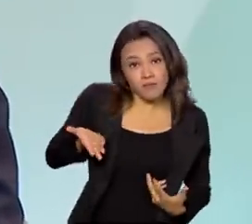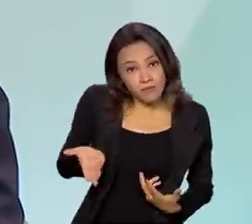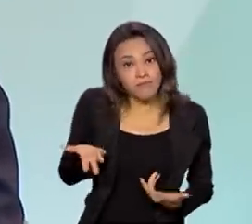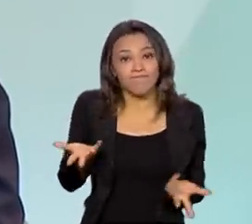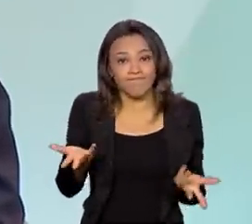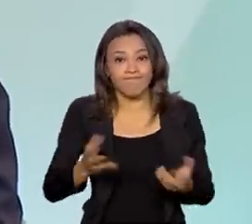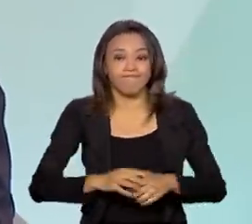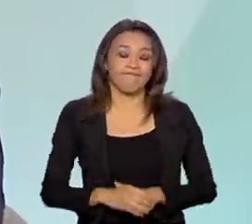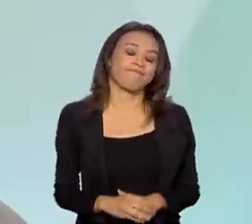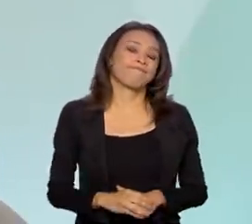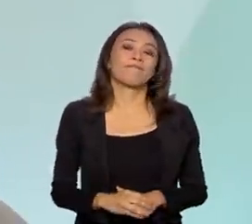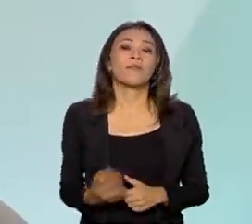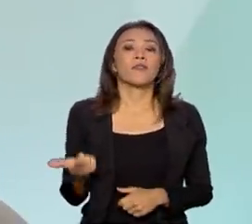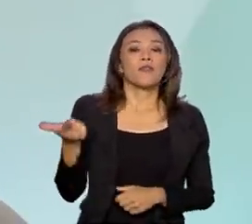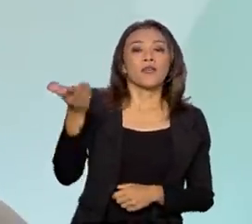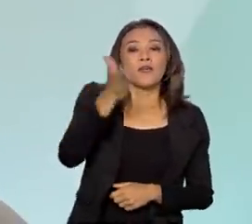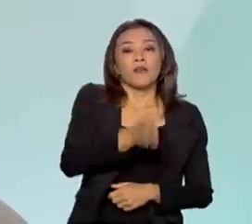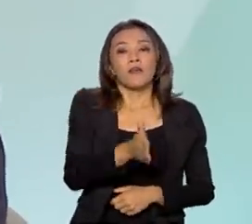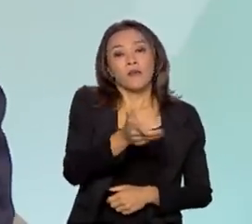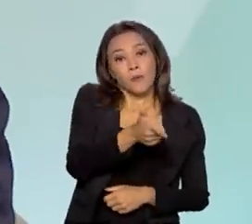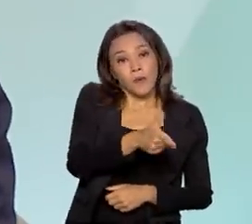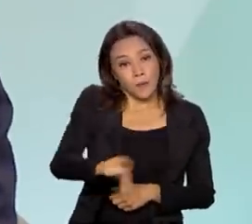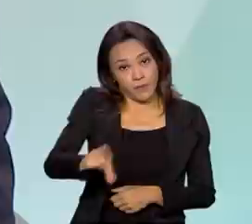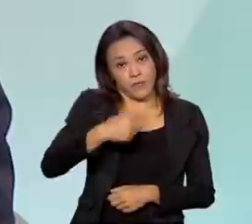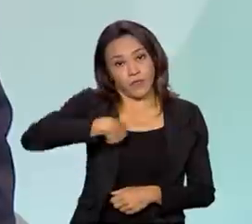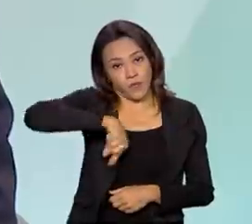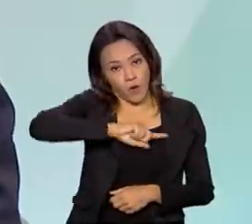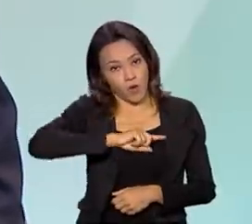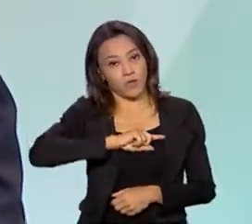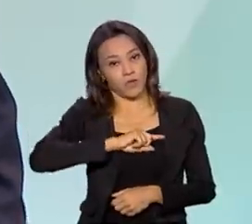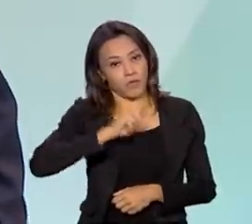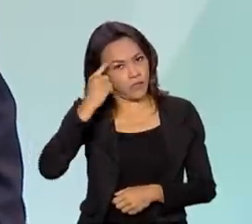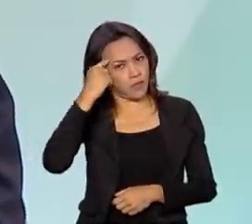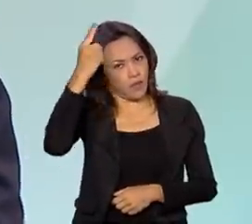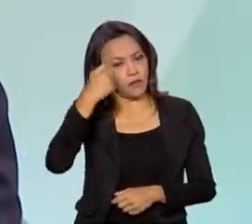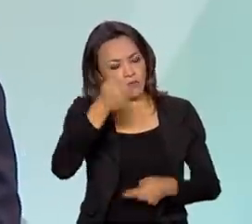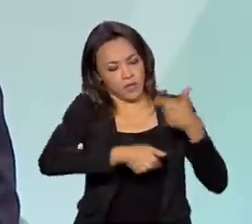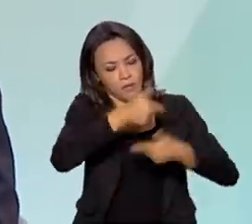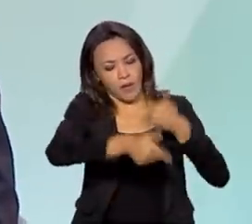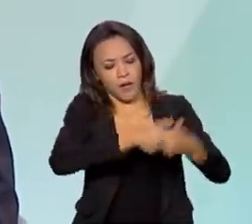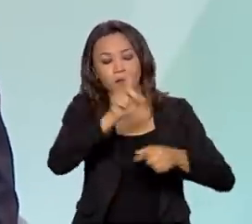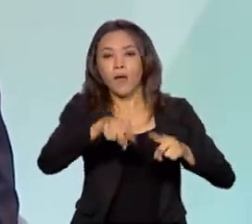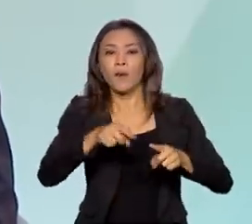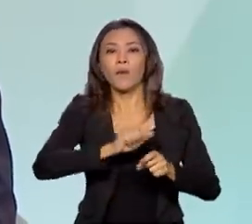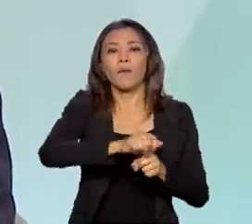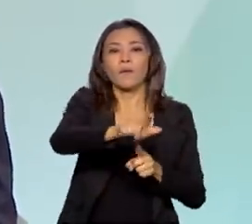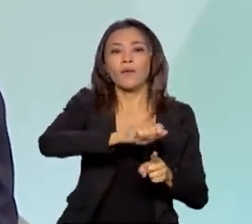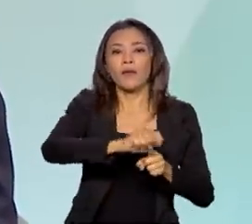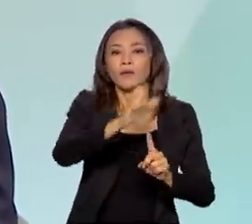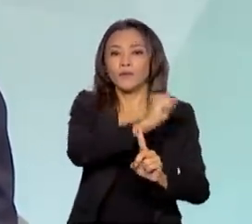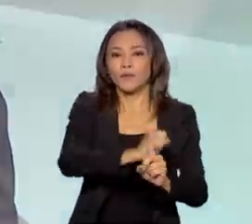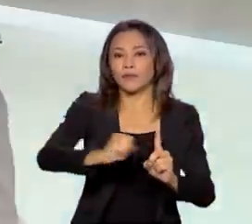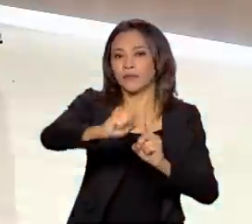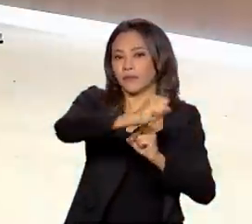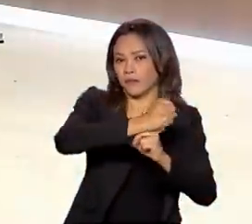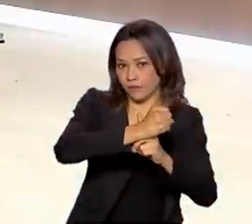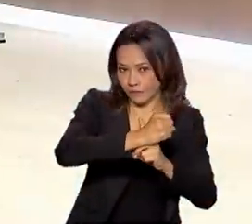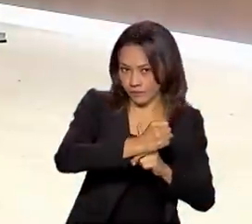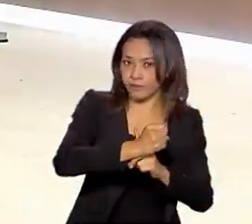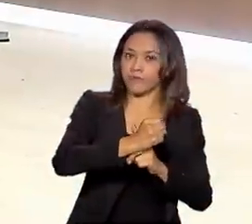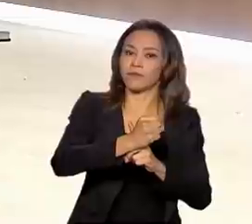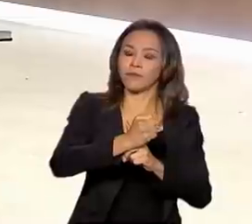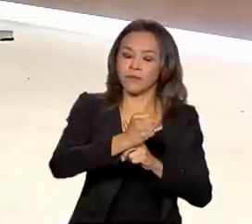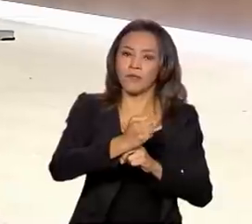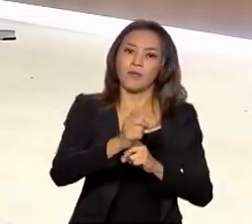recursos. E uma outra hipótese, que nós estamos trabalhando, é o aluguel social. Antecipando, até